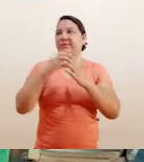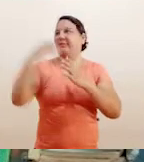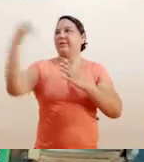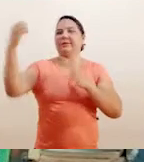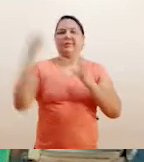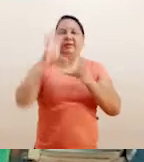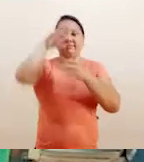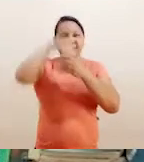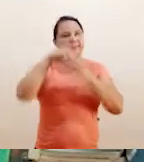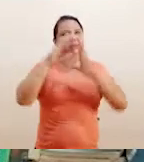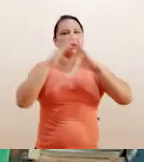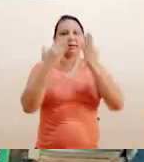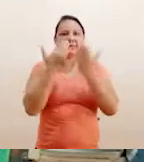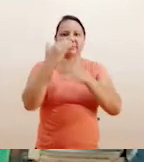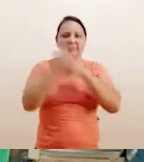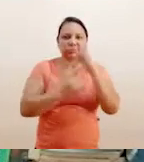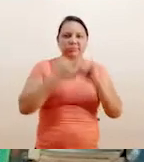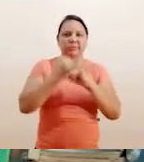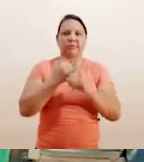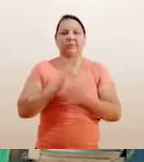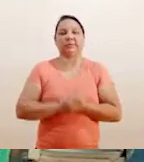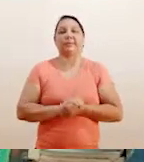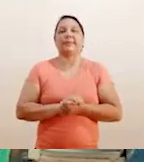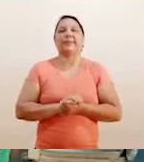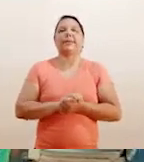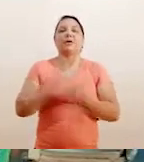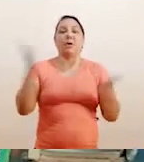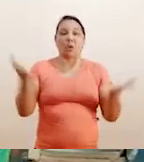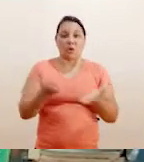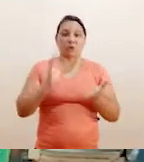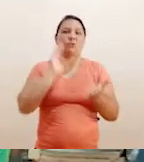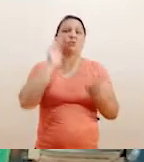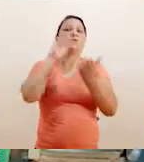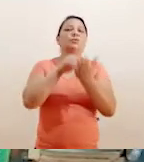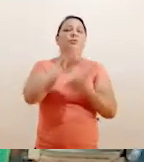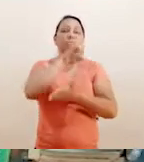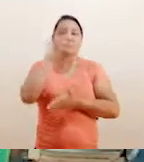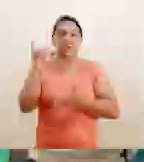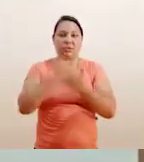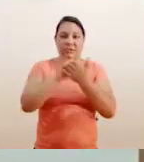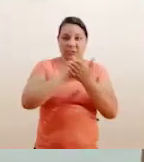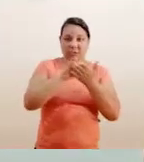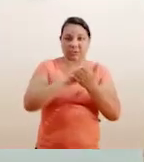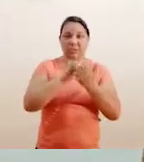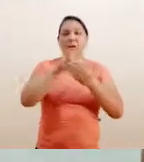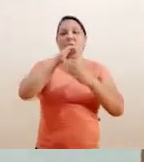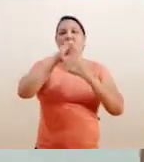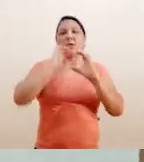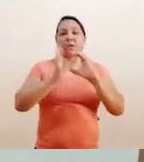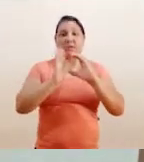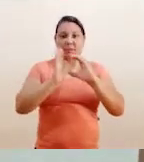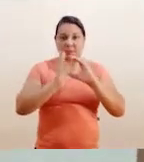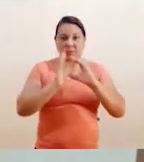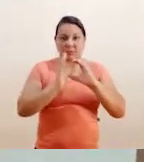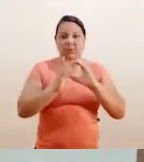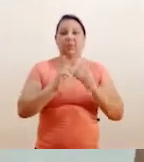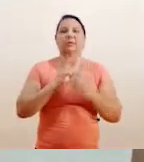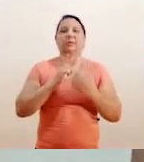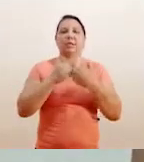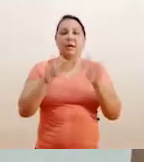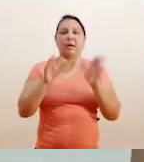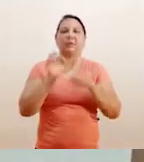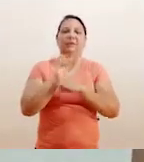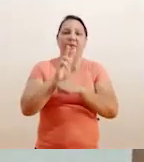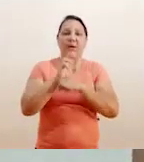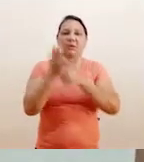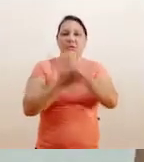e de uma forma totalmente gratuita e sem precisar sair de casa, deslocamento, etc. E lembrando a todos que hoje é o último dia para